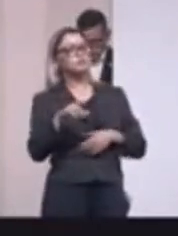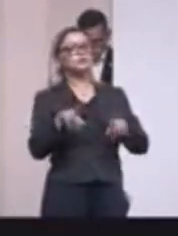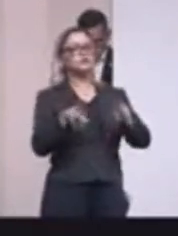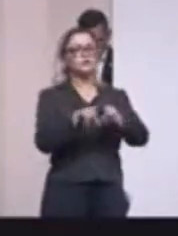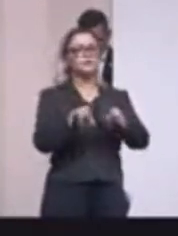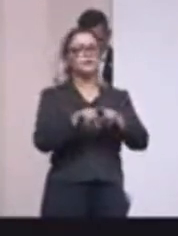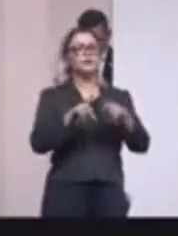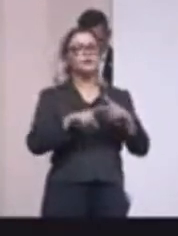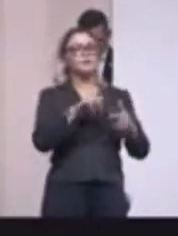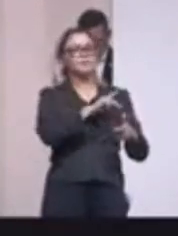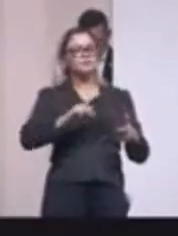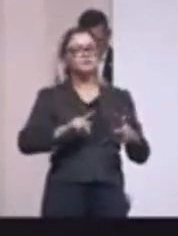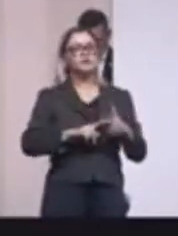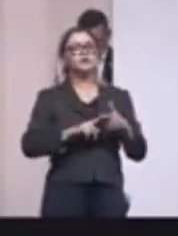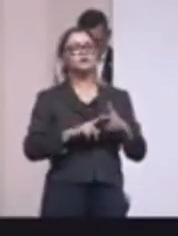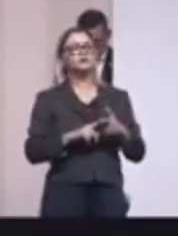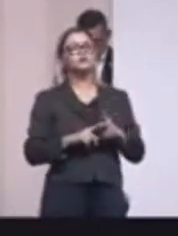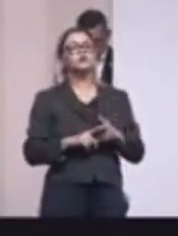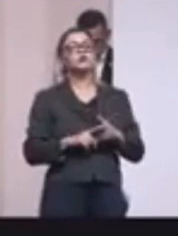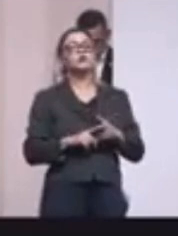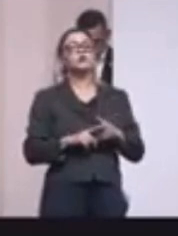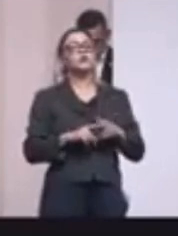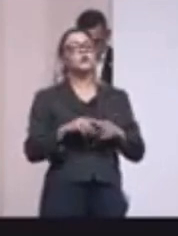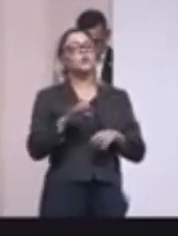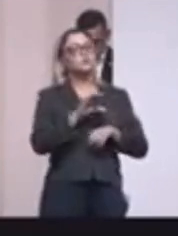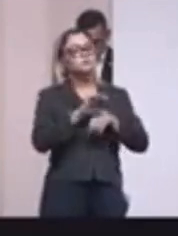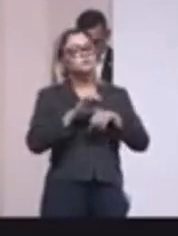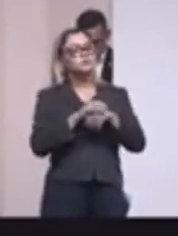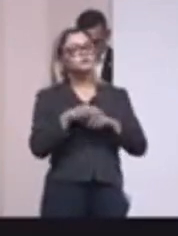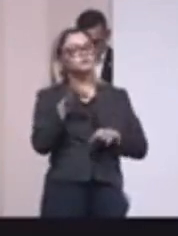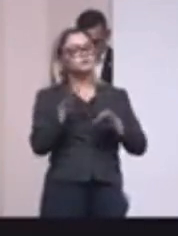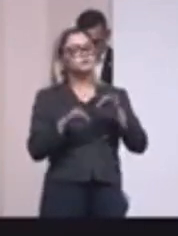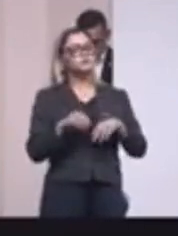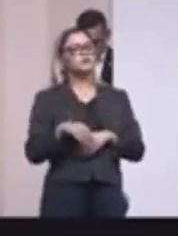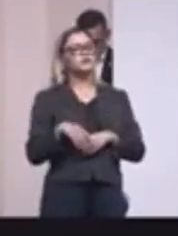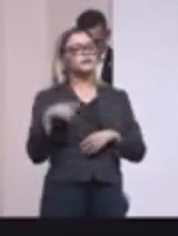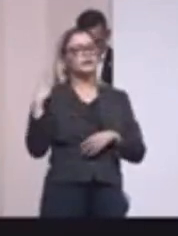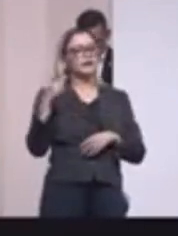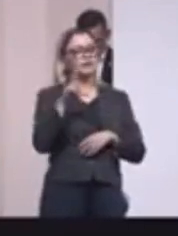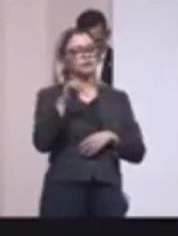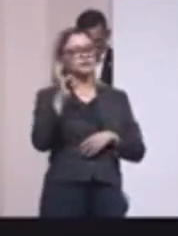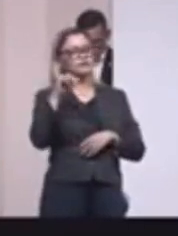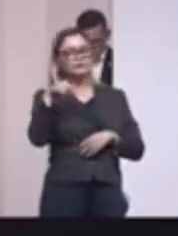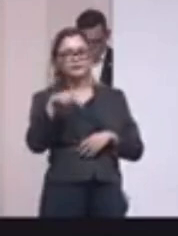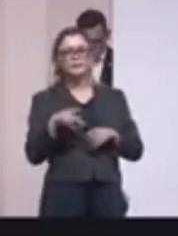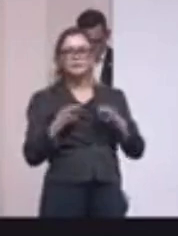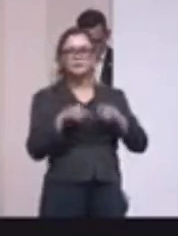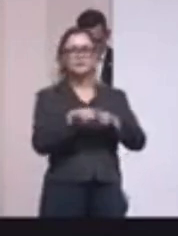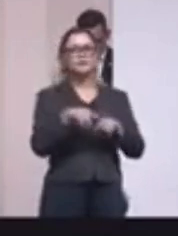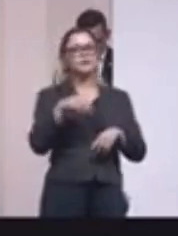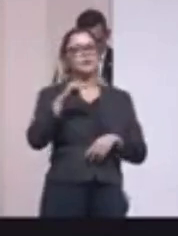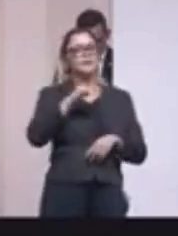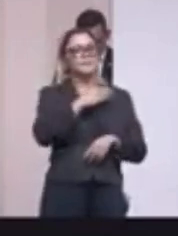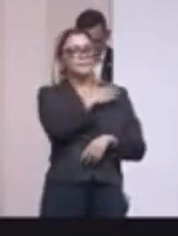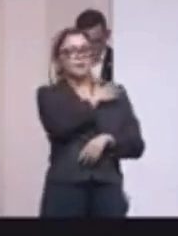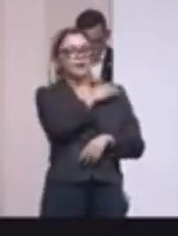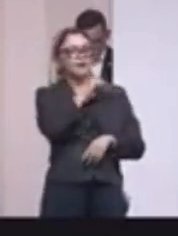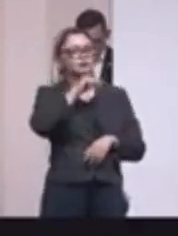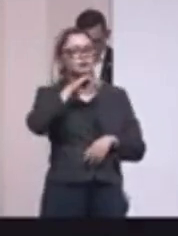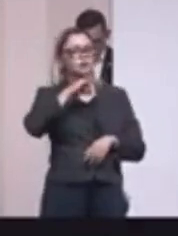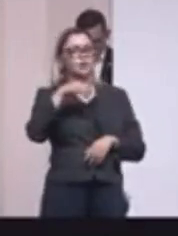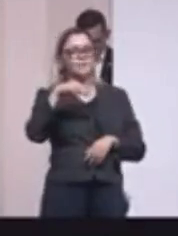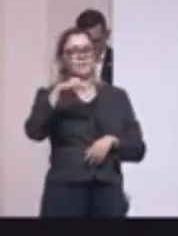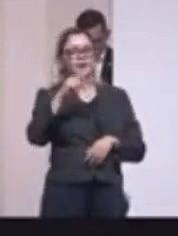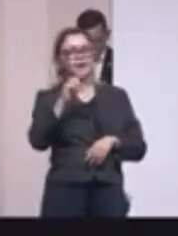né? Também o nosso presidente da Comissão de Constituição e Justiça, Thiago Aurique, o nosso delegado Olim, grande parceiro, Major Meca, né?